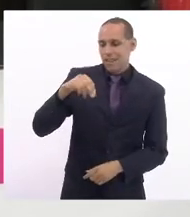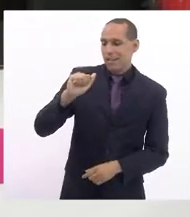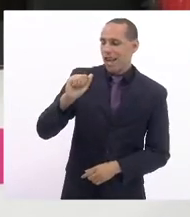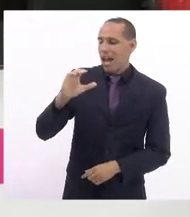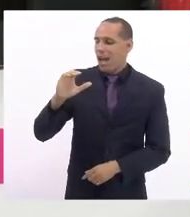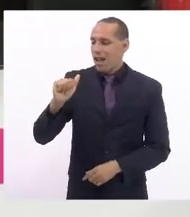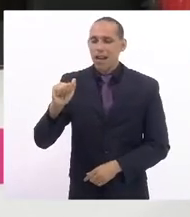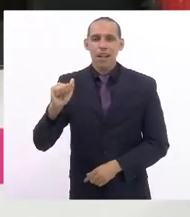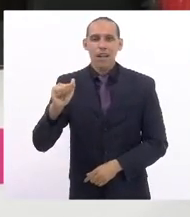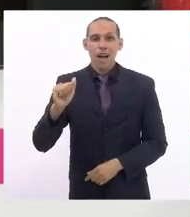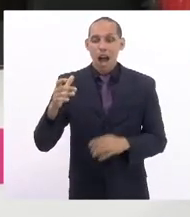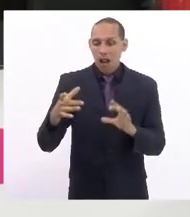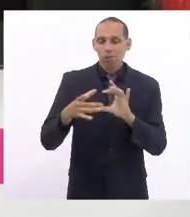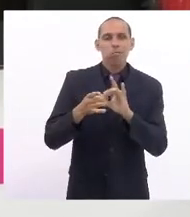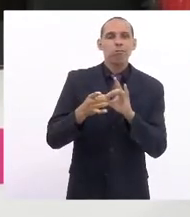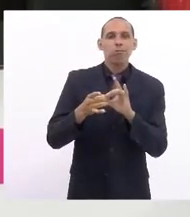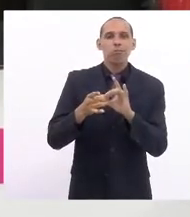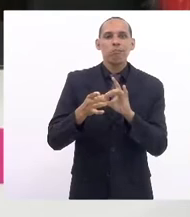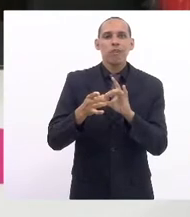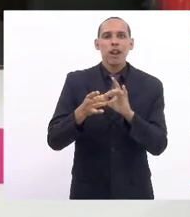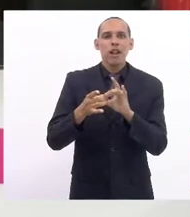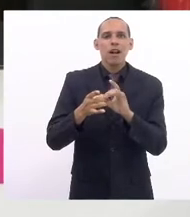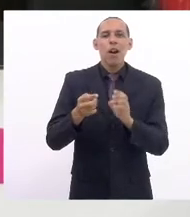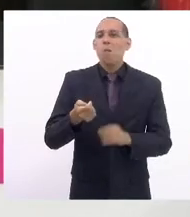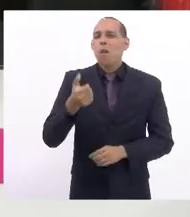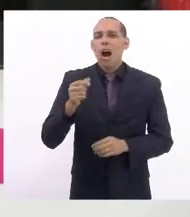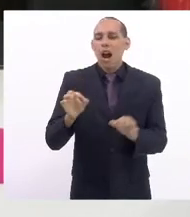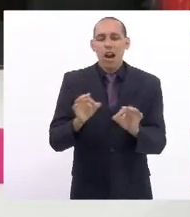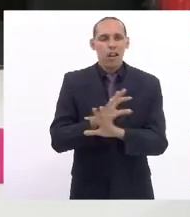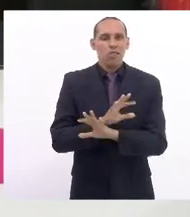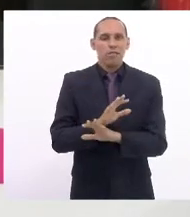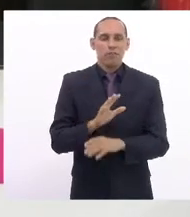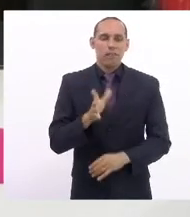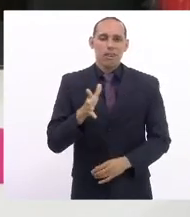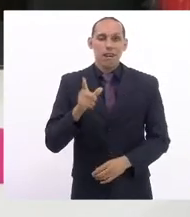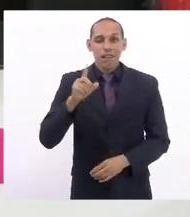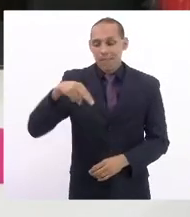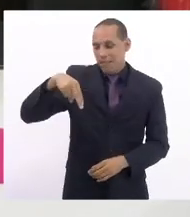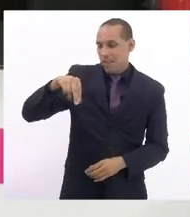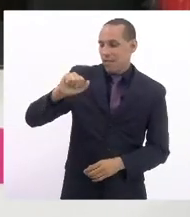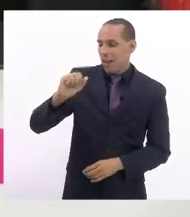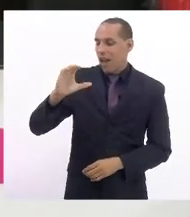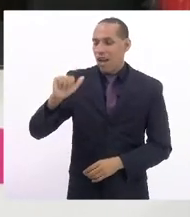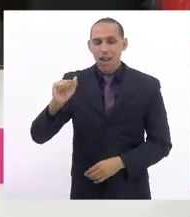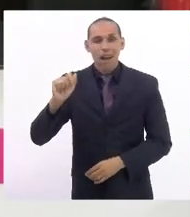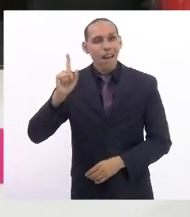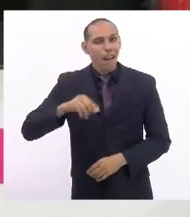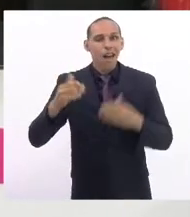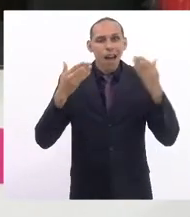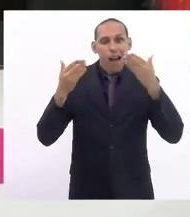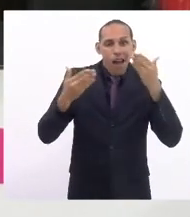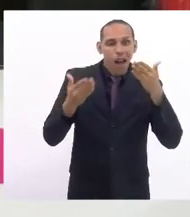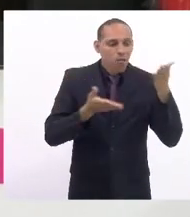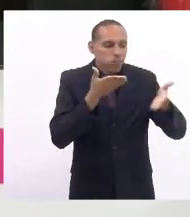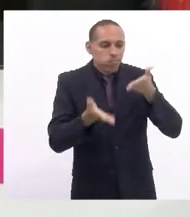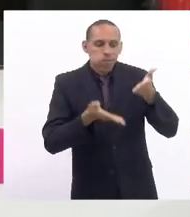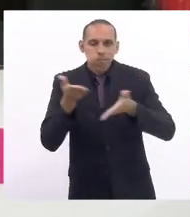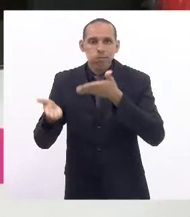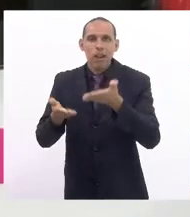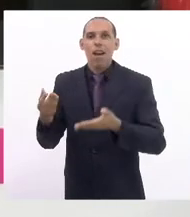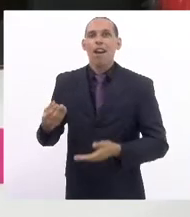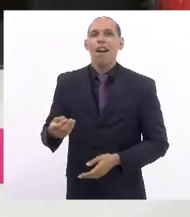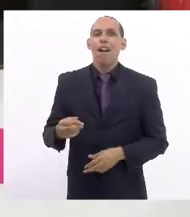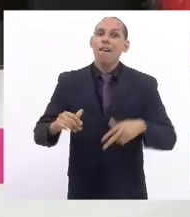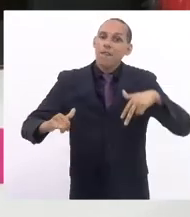seus convênios se encerrando os NACAs são quem presta o atendimento as vítimas as